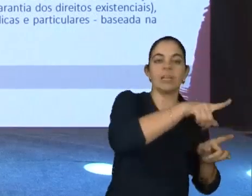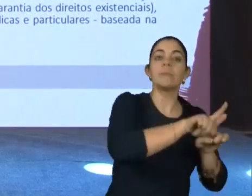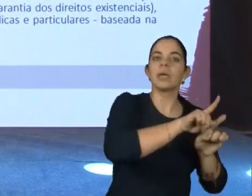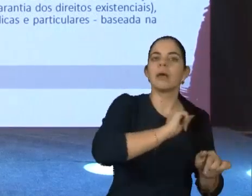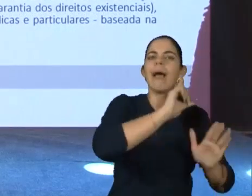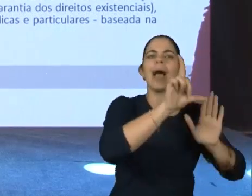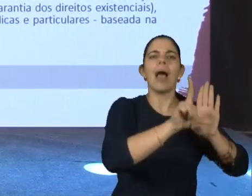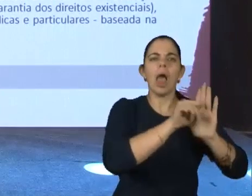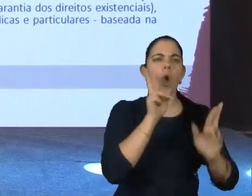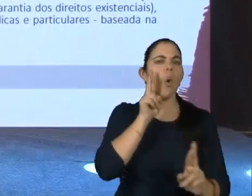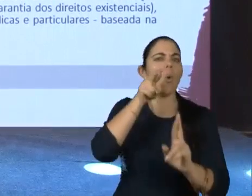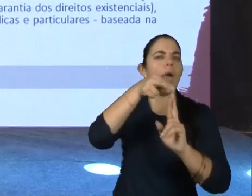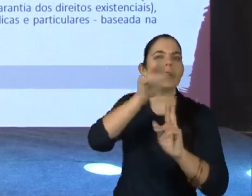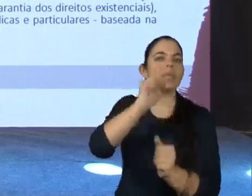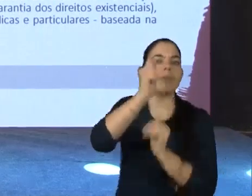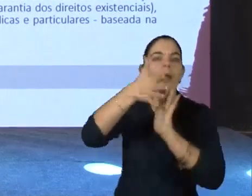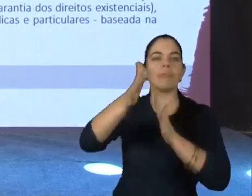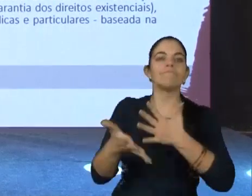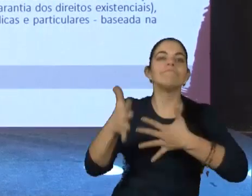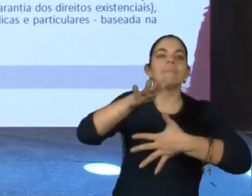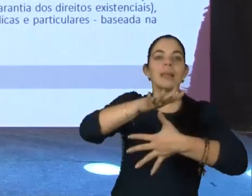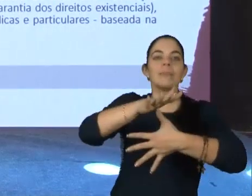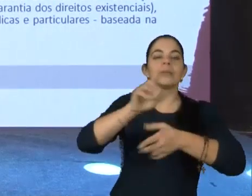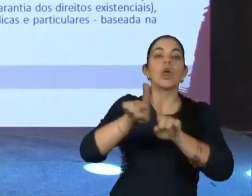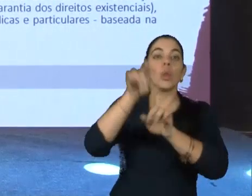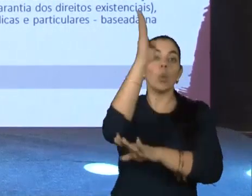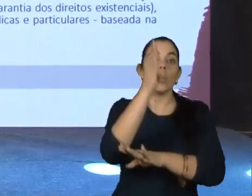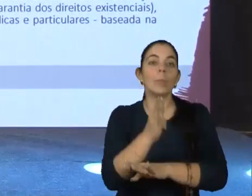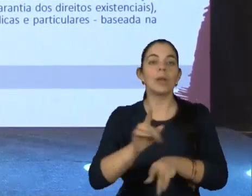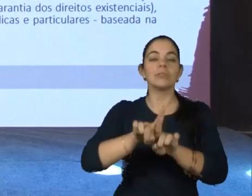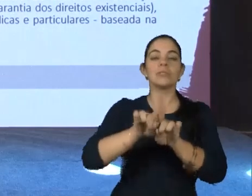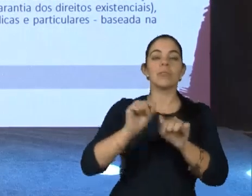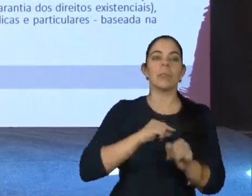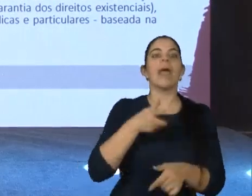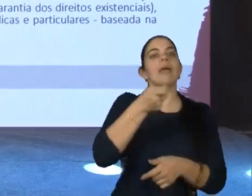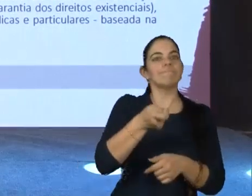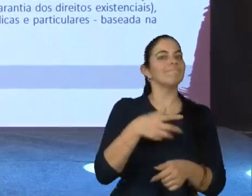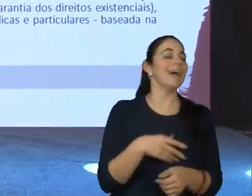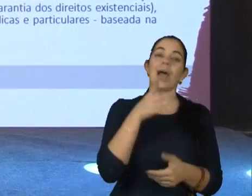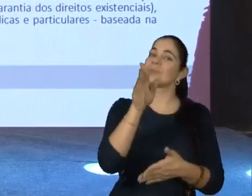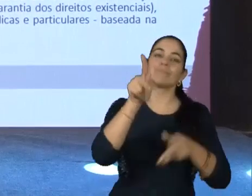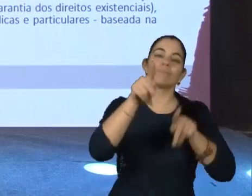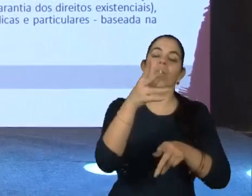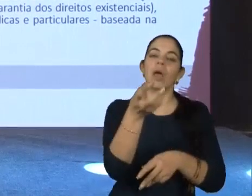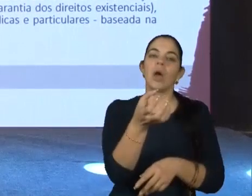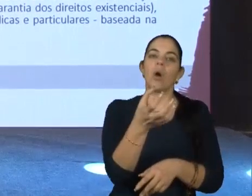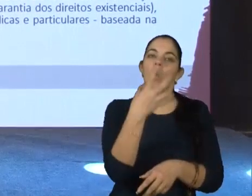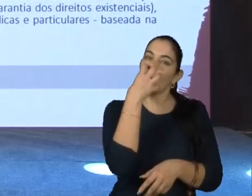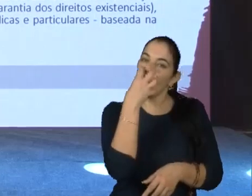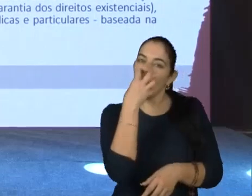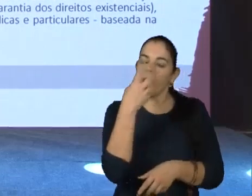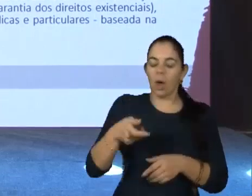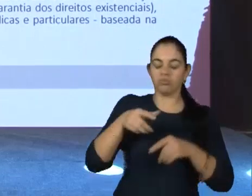também o reconhecimento da Libras, no Brasil, a lei do direito ao cão-guia, que é pouco conhecida, e muitas pessoas com